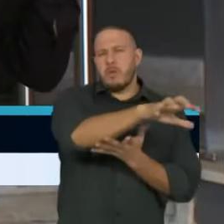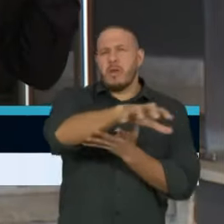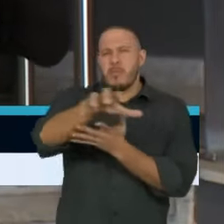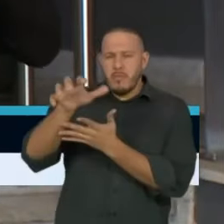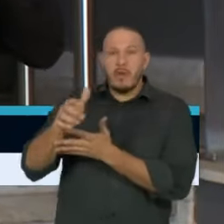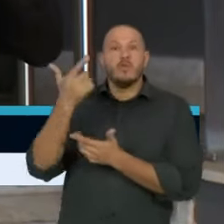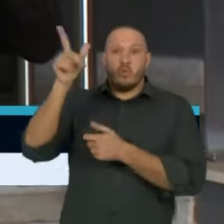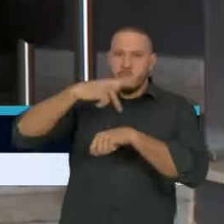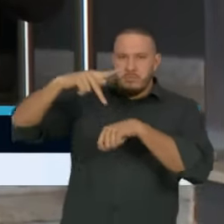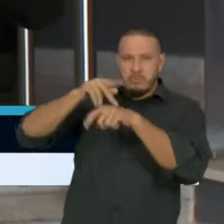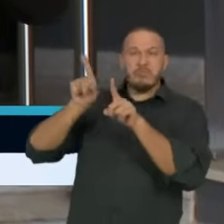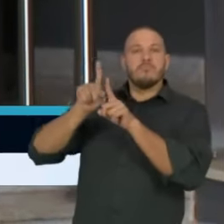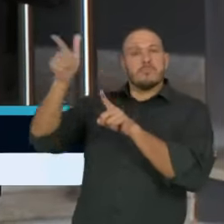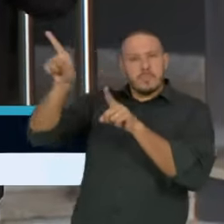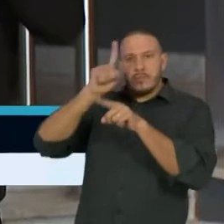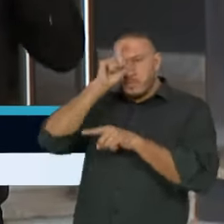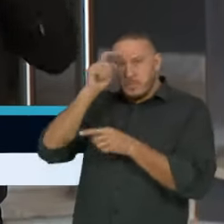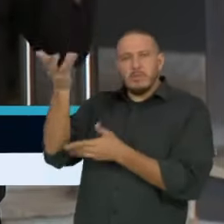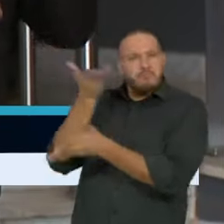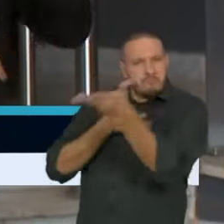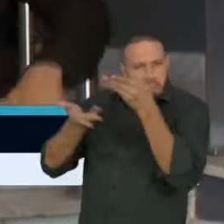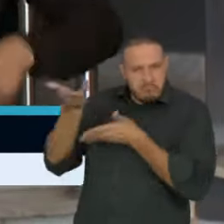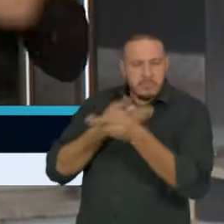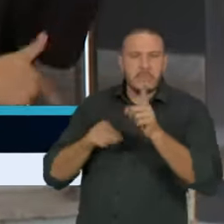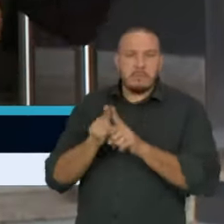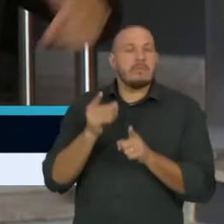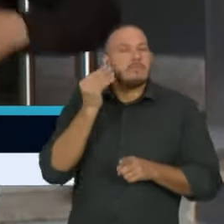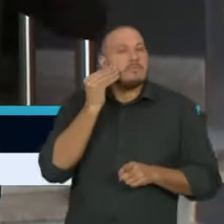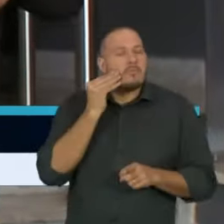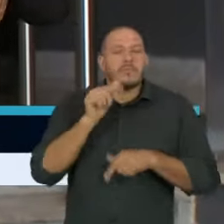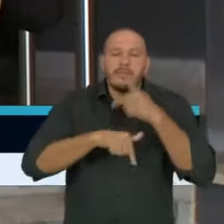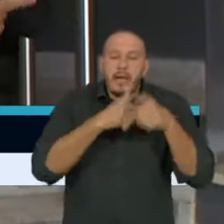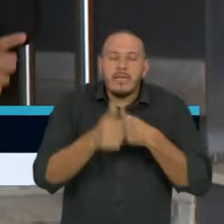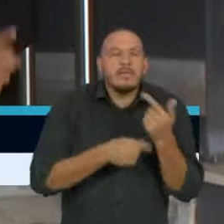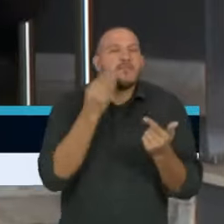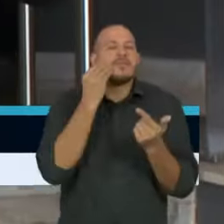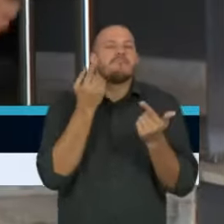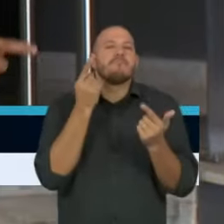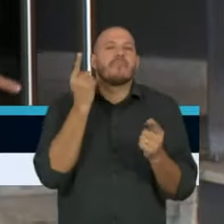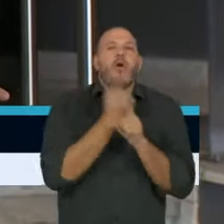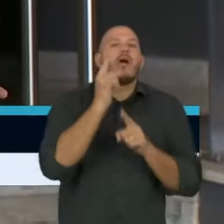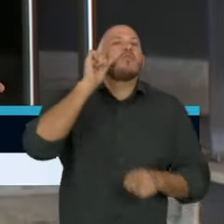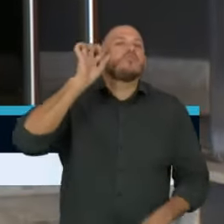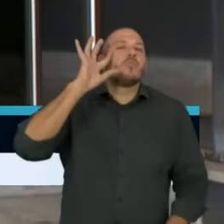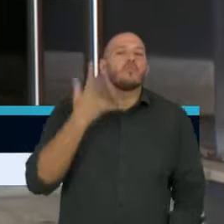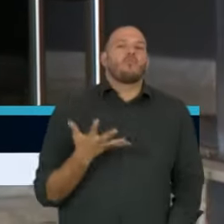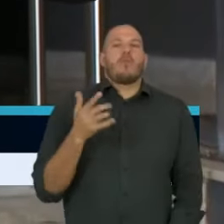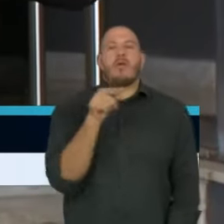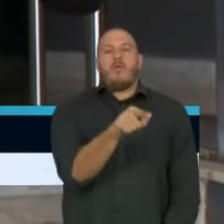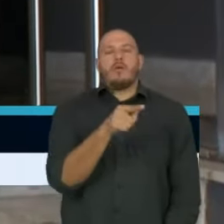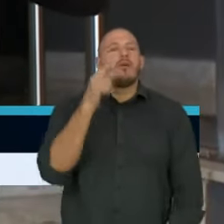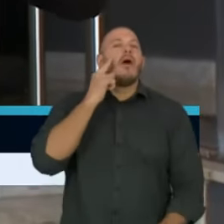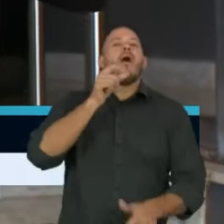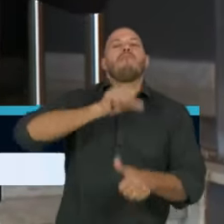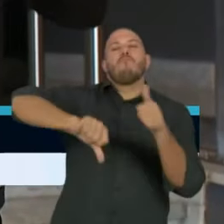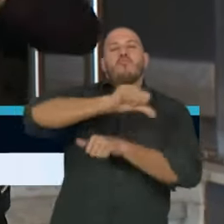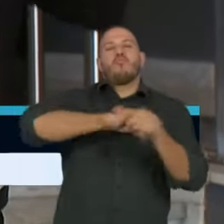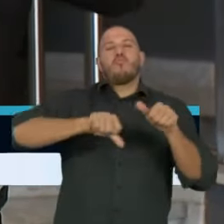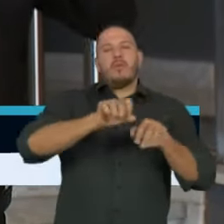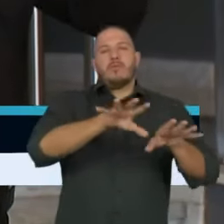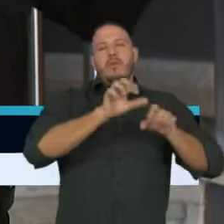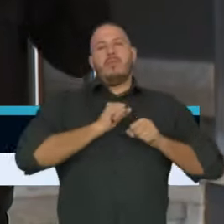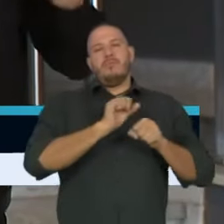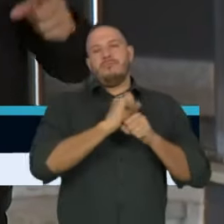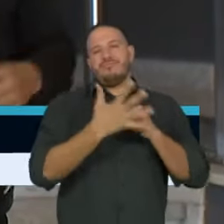internacionais. A gente vem trabalhando muito duro para tentar ver se encontram soluções soluções que mudem o curso dessa epidemia, porque